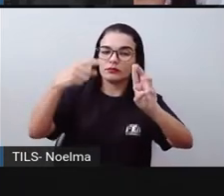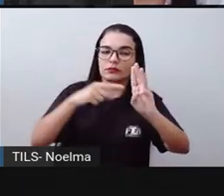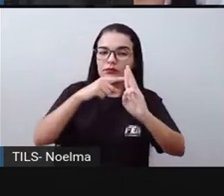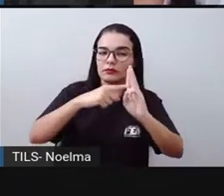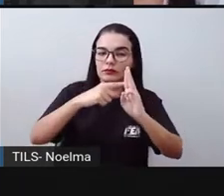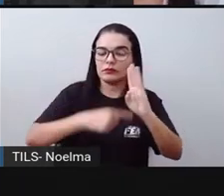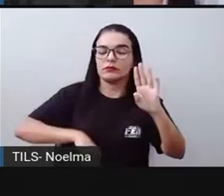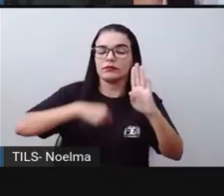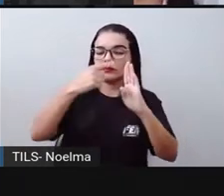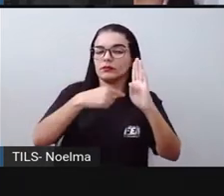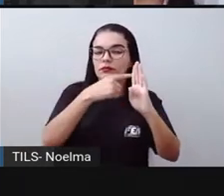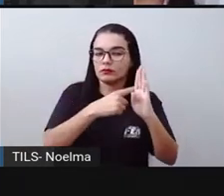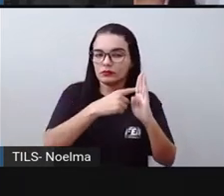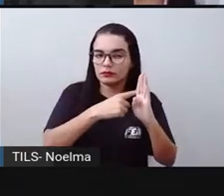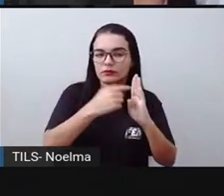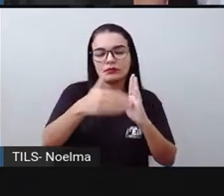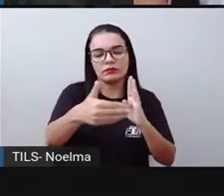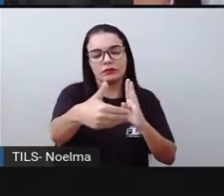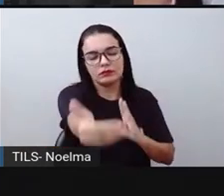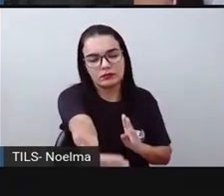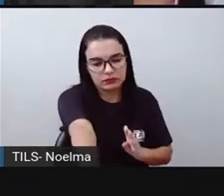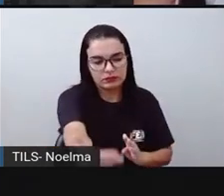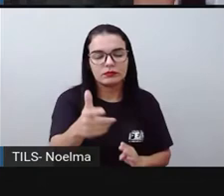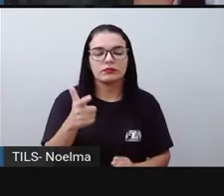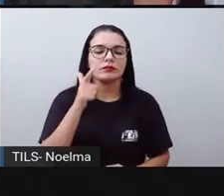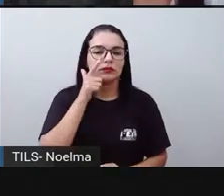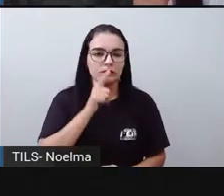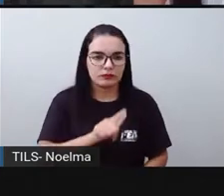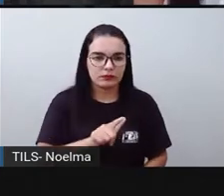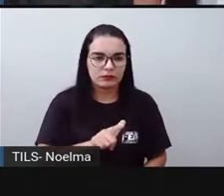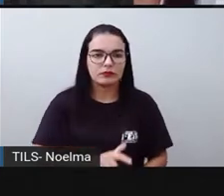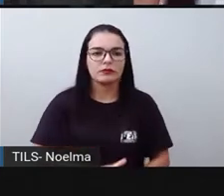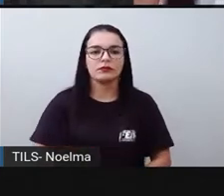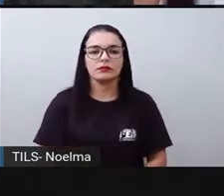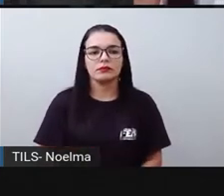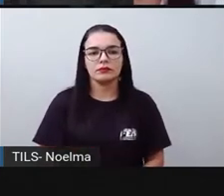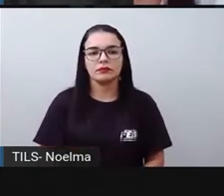centenas, unidades de milhar e assim sucessivamente.